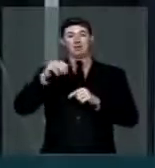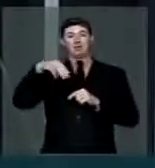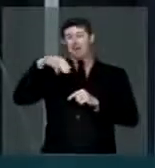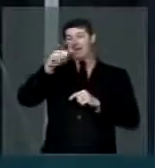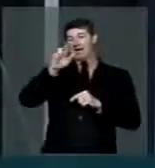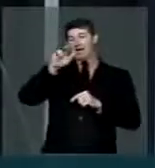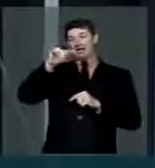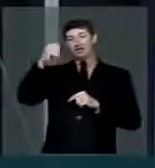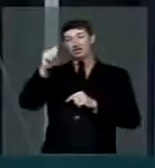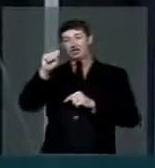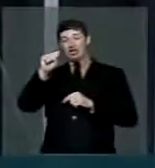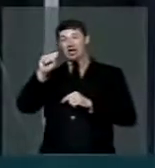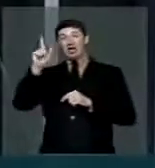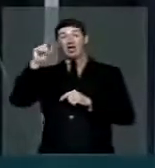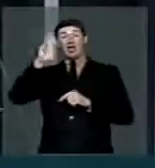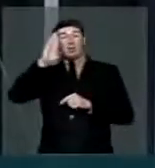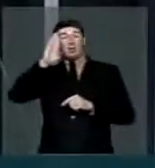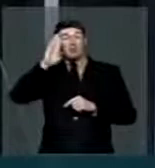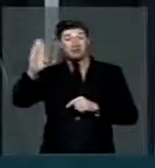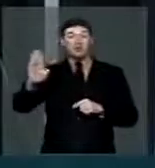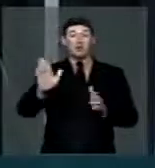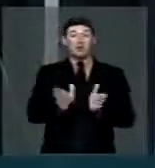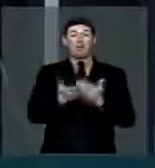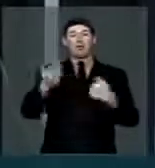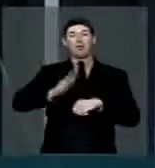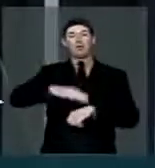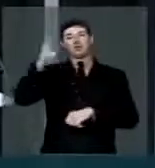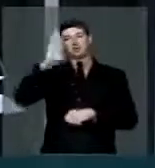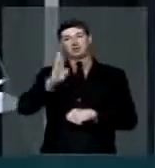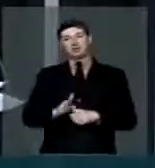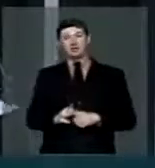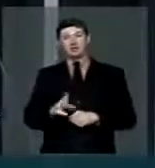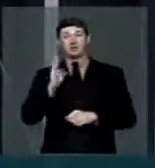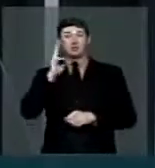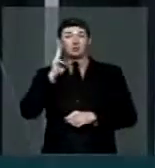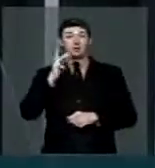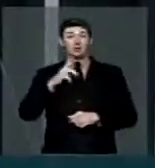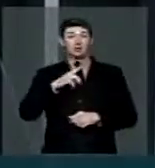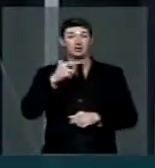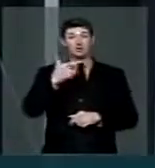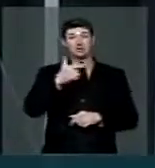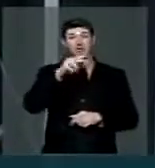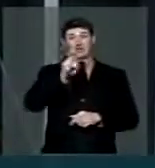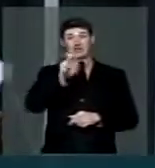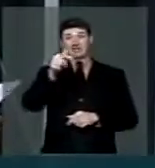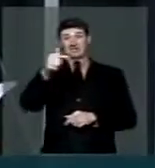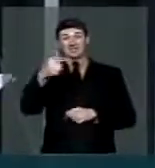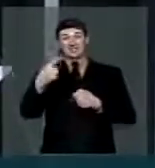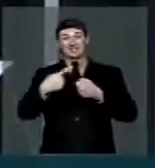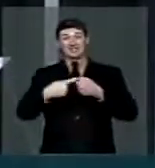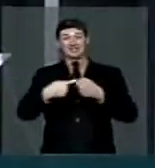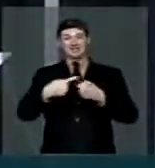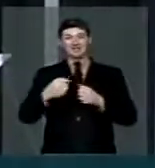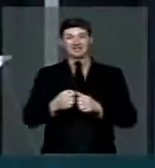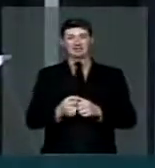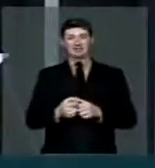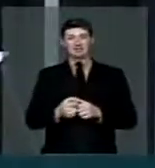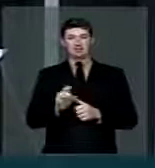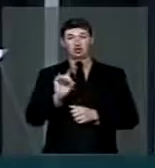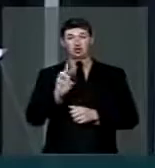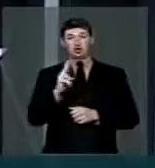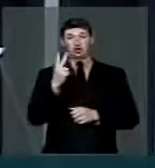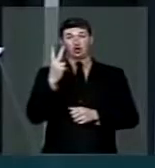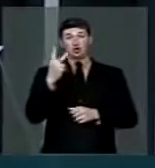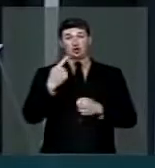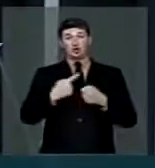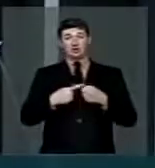município mais pobre do Brasil. O Maranhão tem 257 municípios. Só tem dois